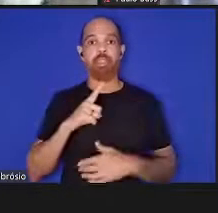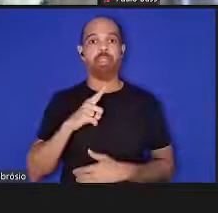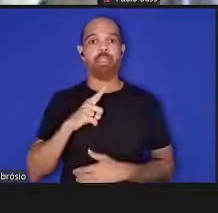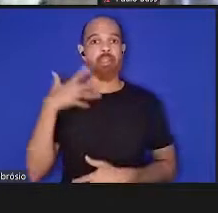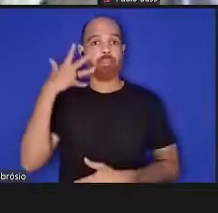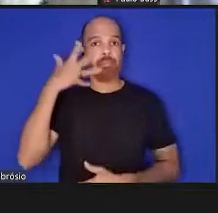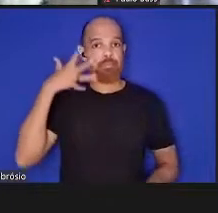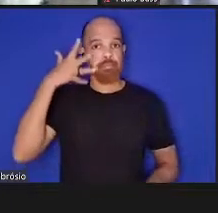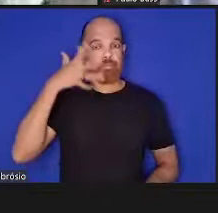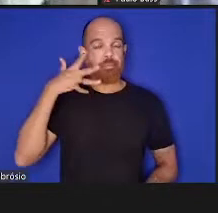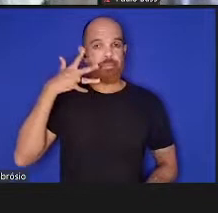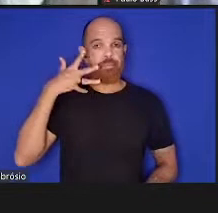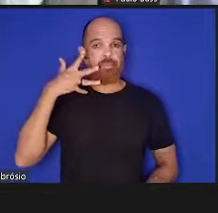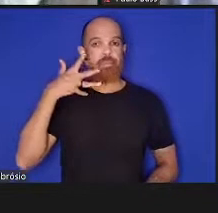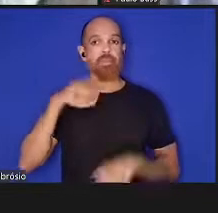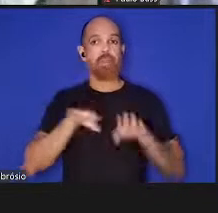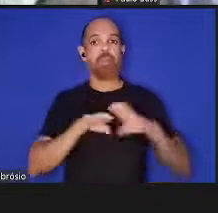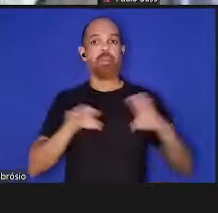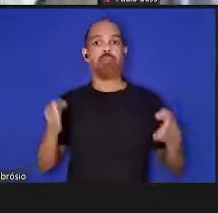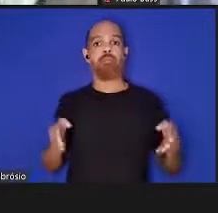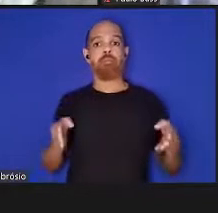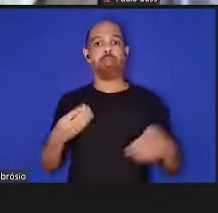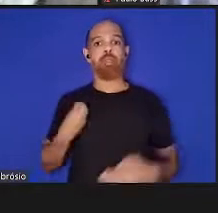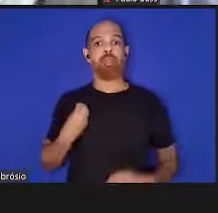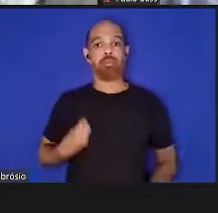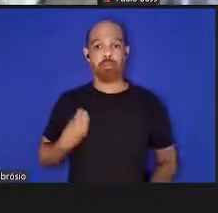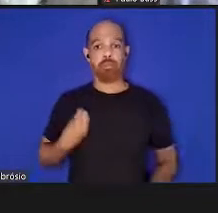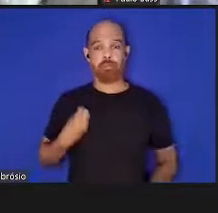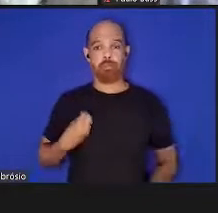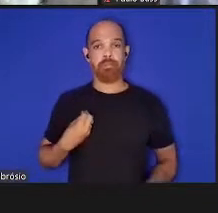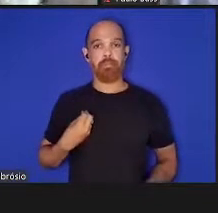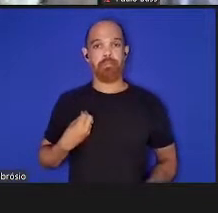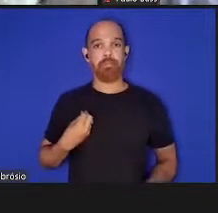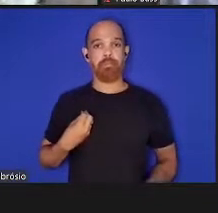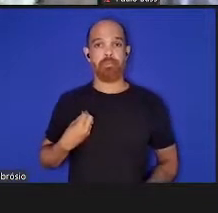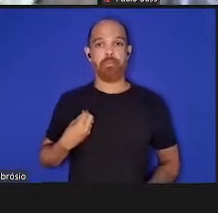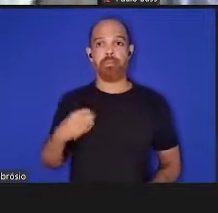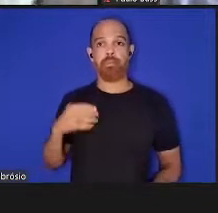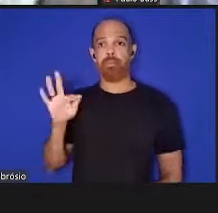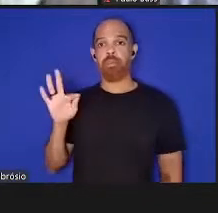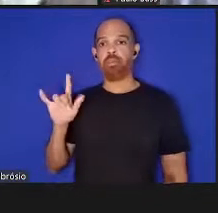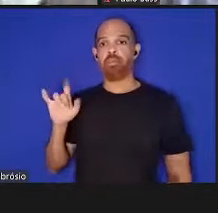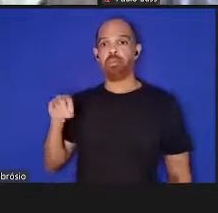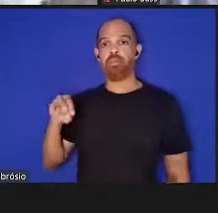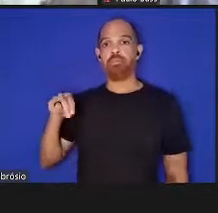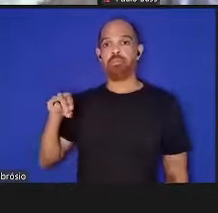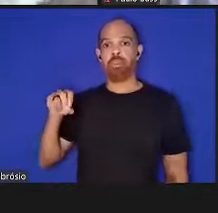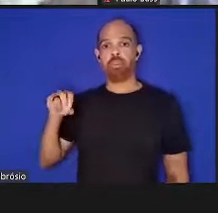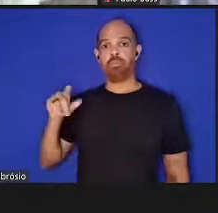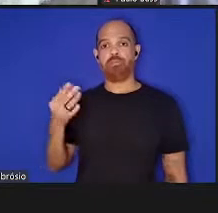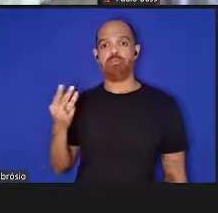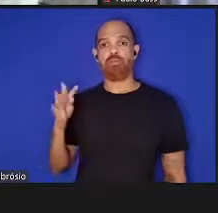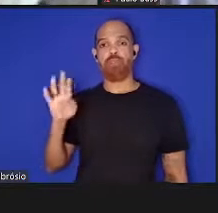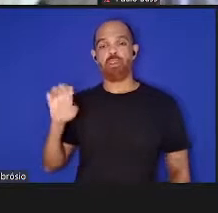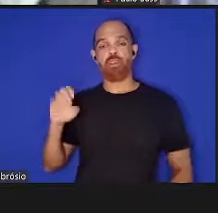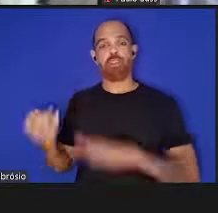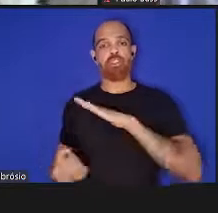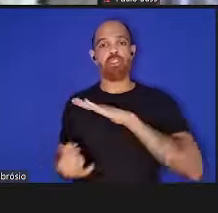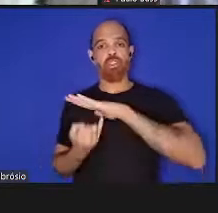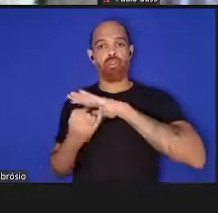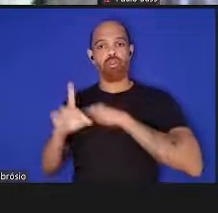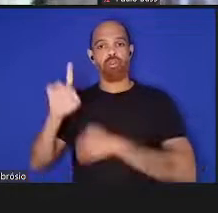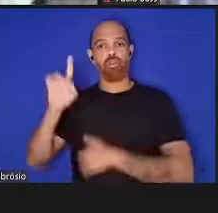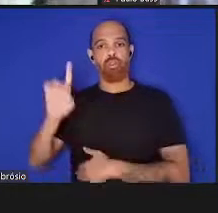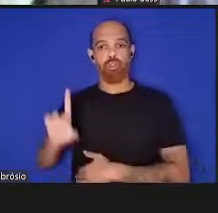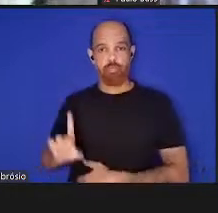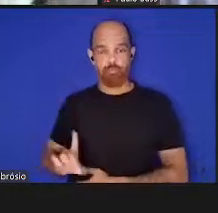cuja mesa será composta por Filomeno Fortes, diretor do Instituto de Higiene e Medicina Tropical da Universidade